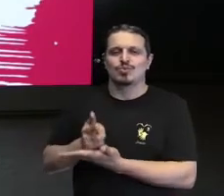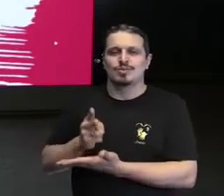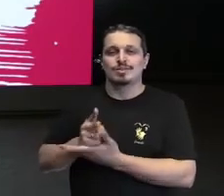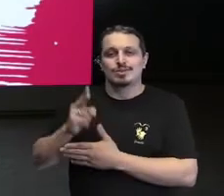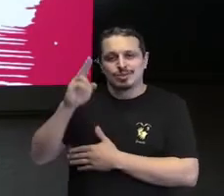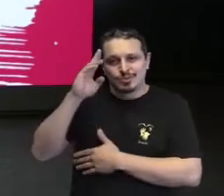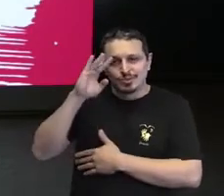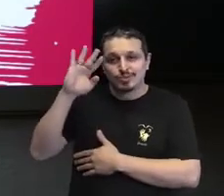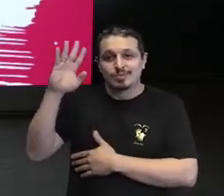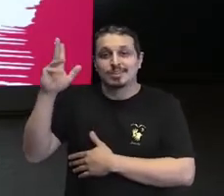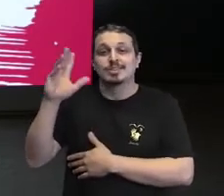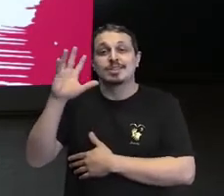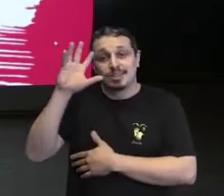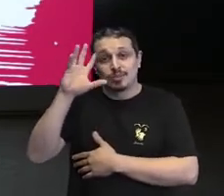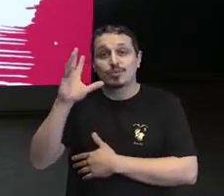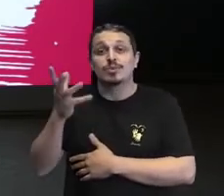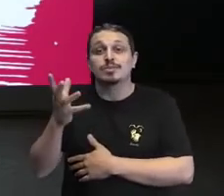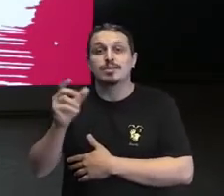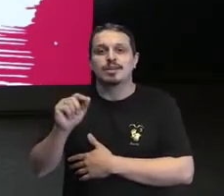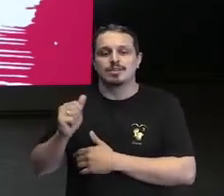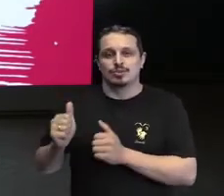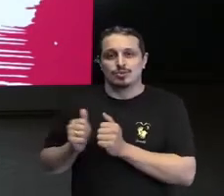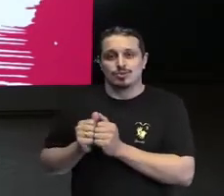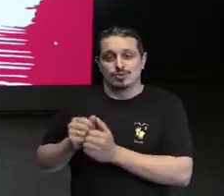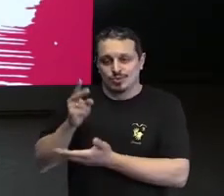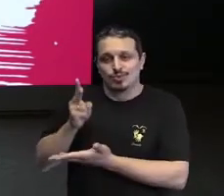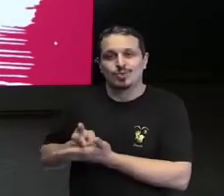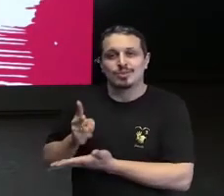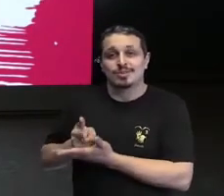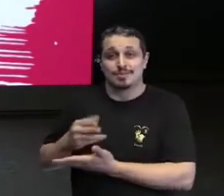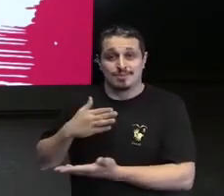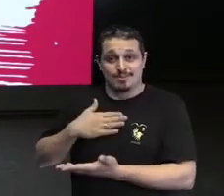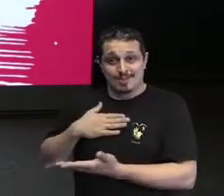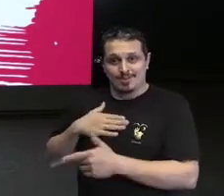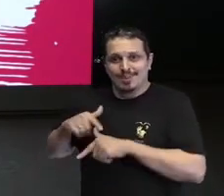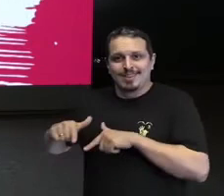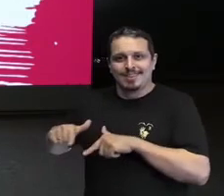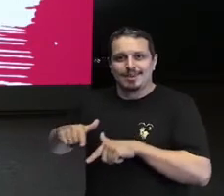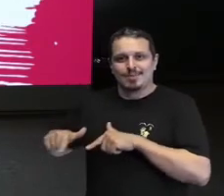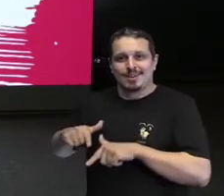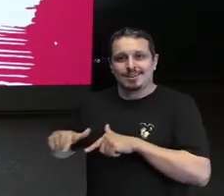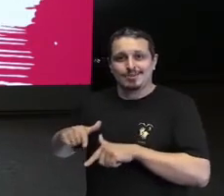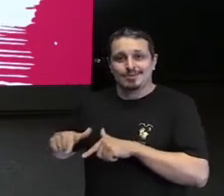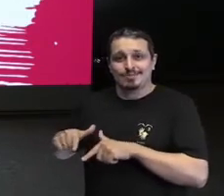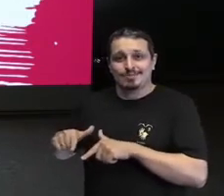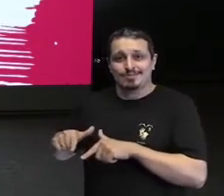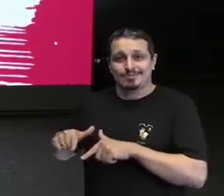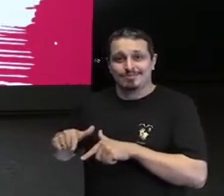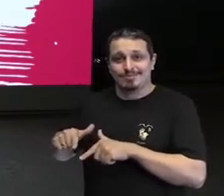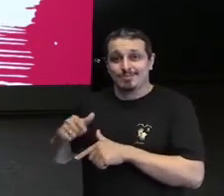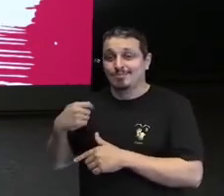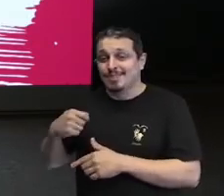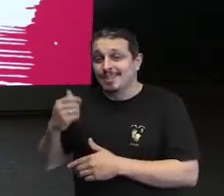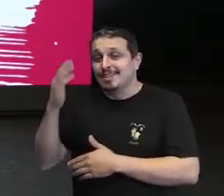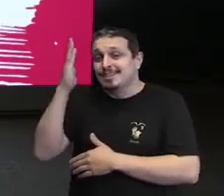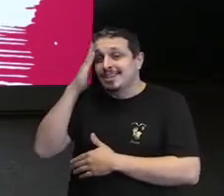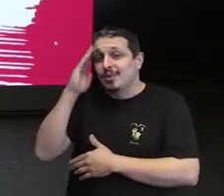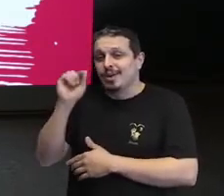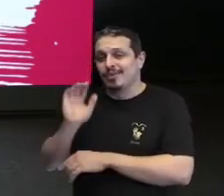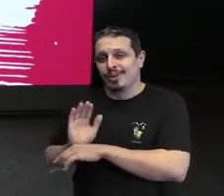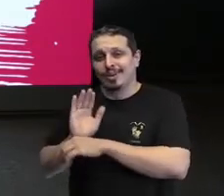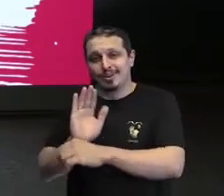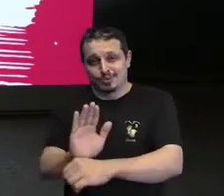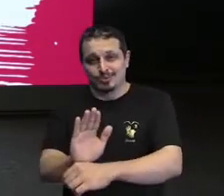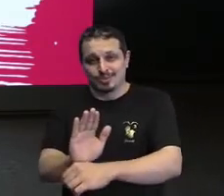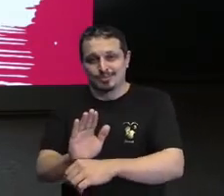E resolvi dar continuidade a todo o meu projeto de vida. Sabendo que eu ainda tinha muito a contribuir. Só que o pior